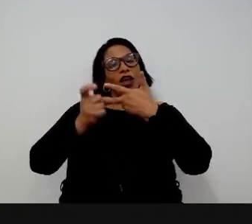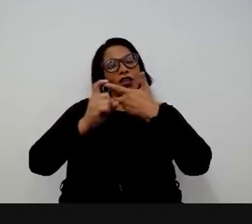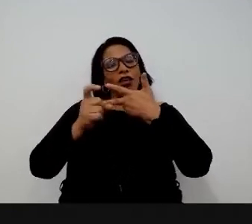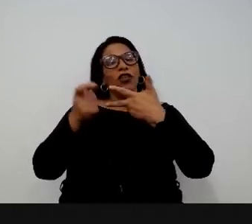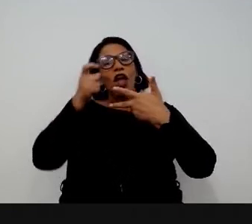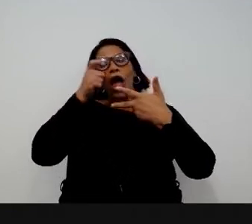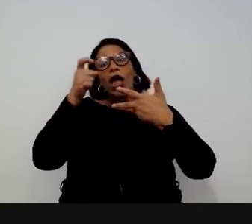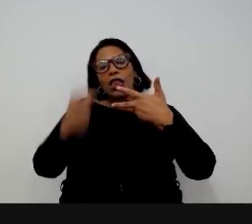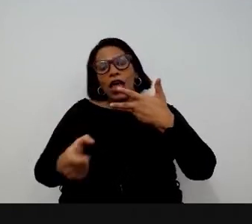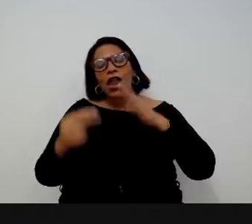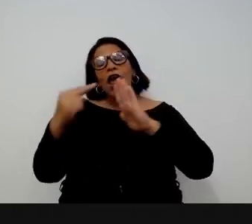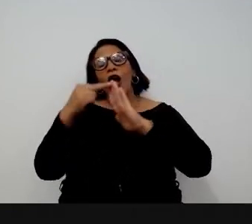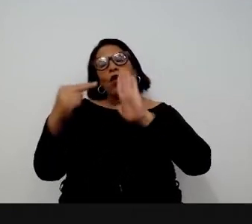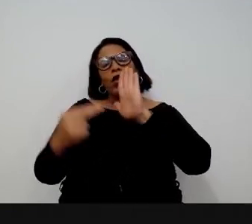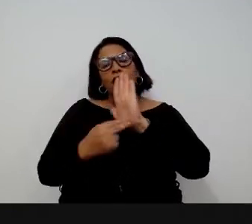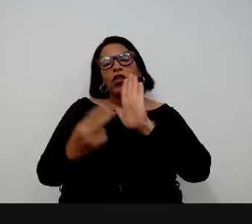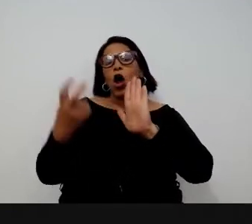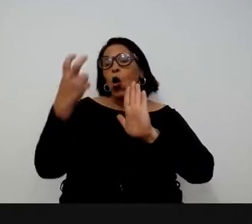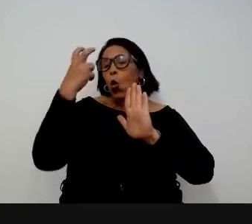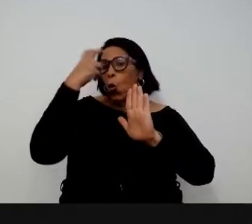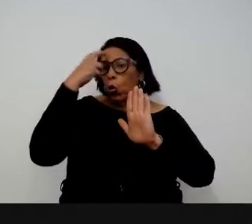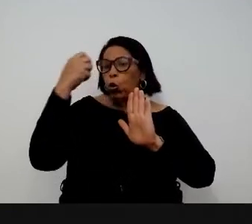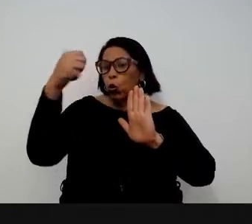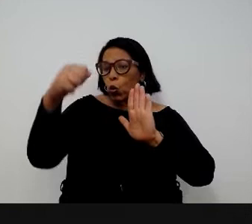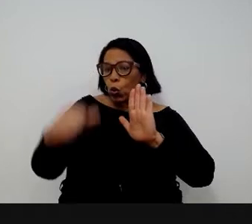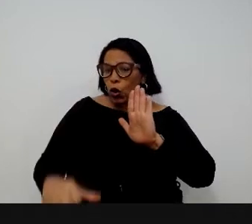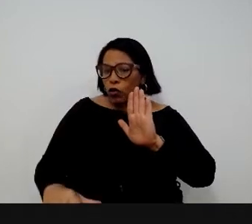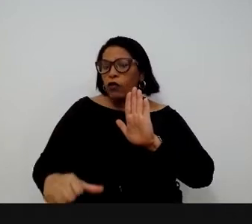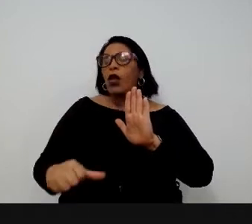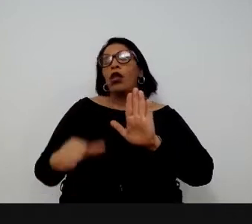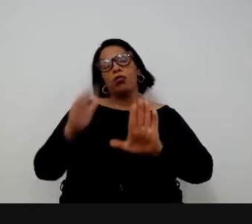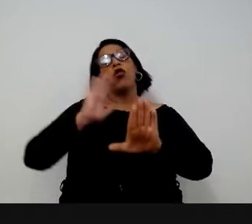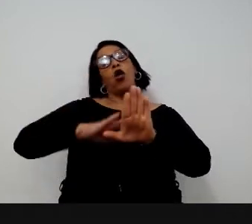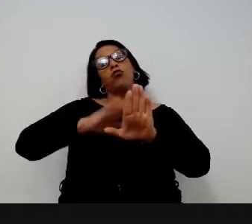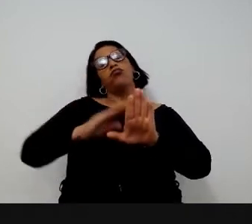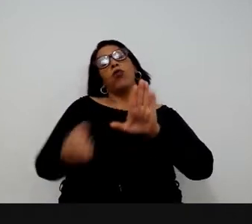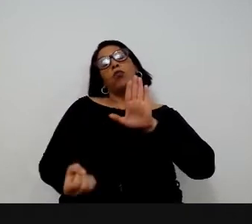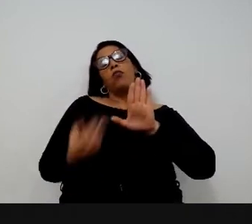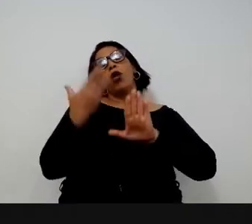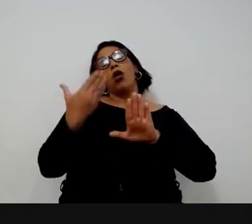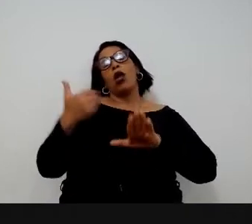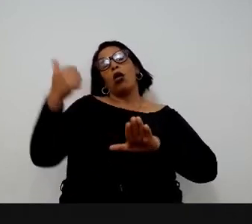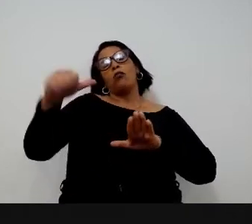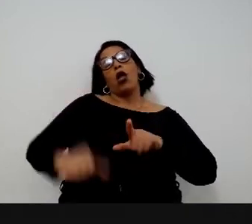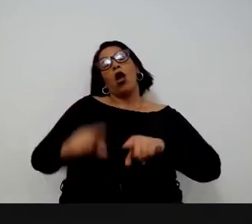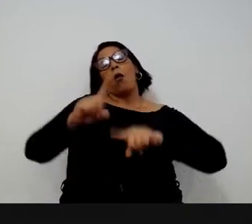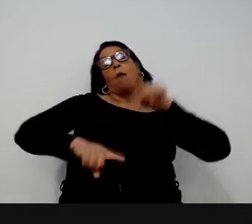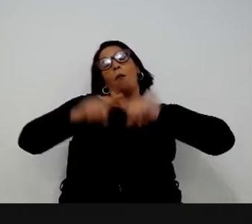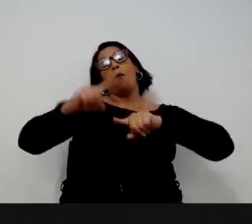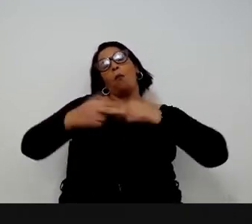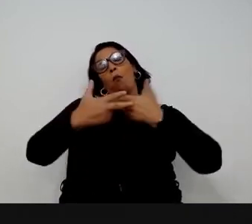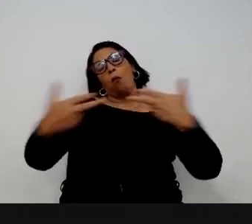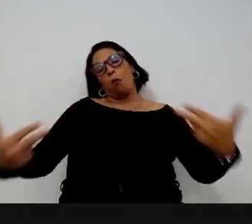criar por meio de normas uma cultura de avaliação e a gente tem criado isso também por meio de produtos.